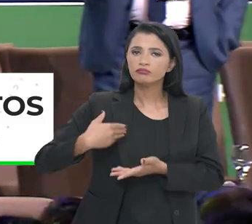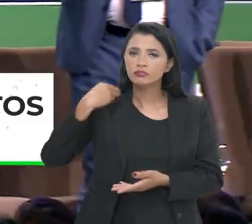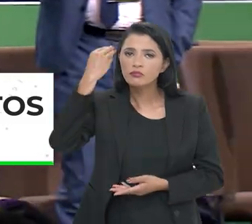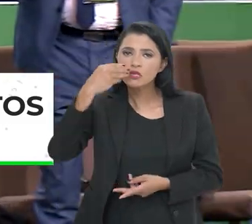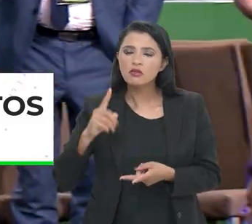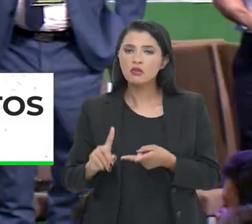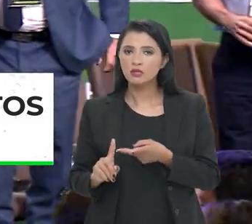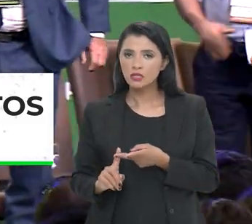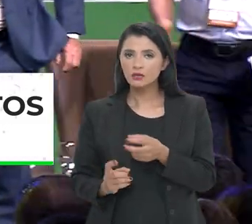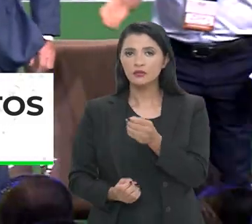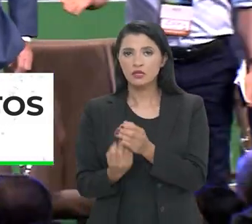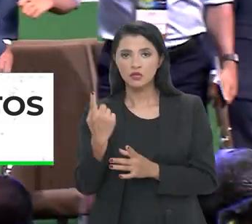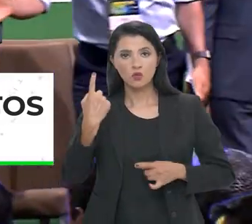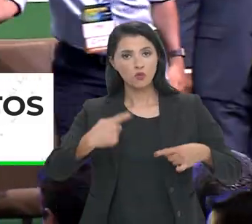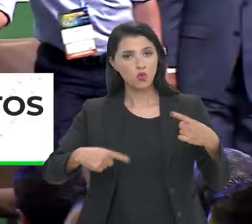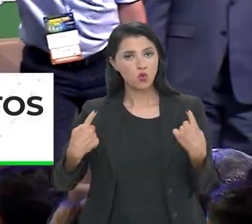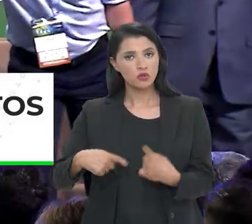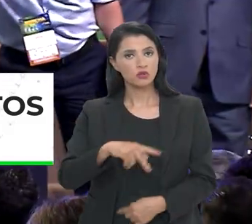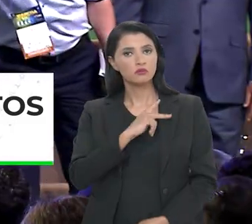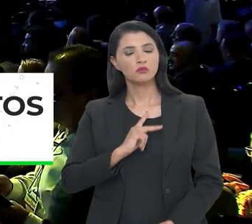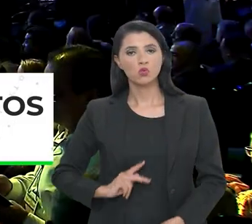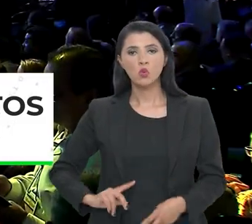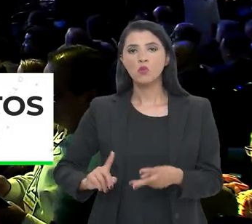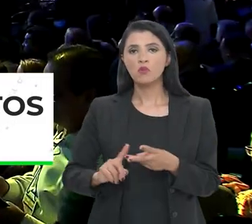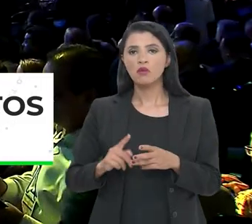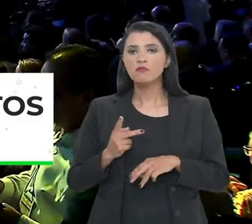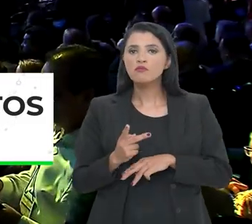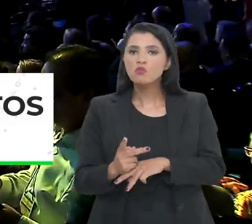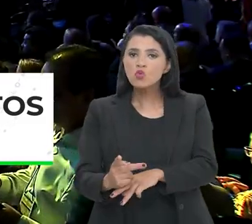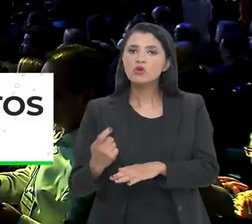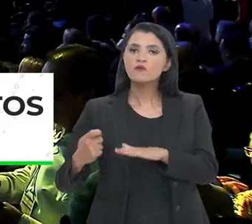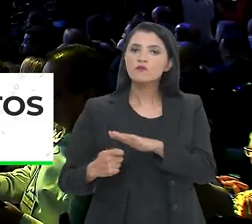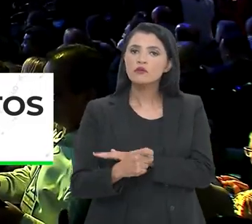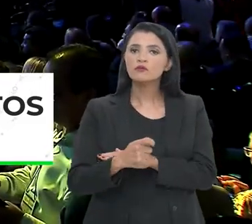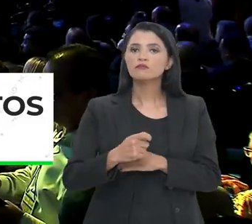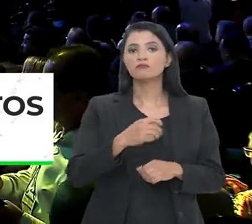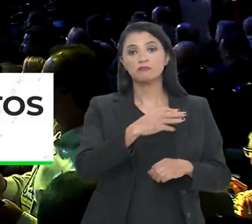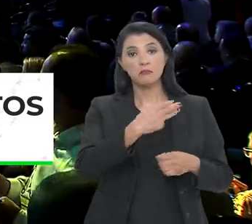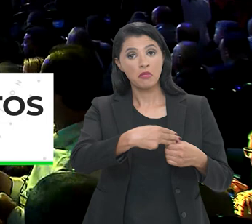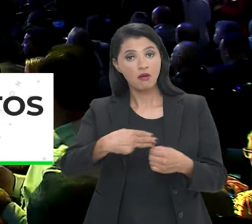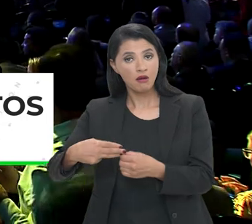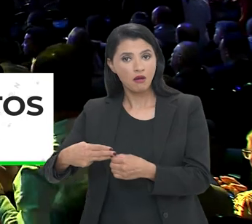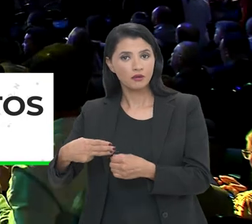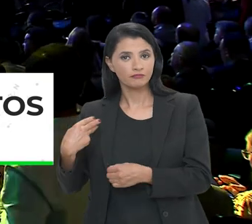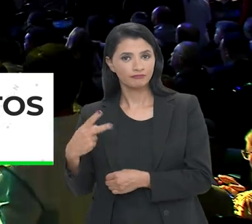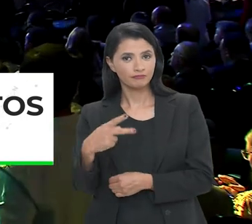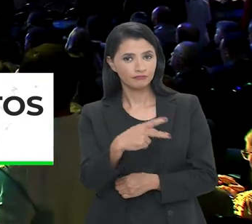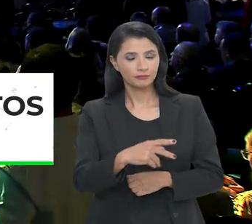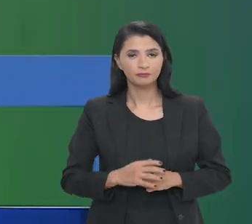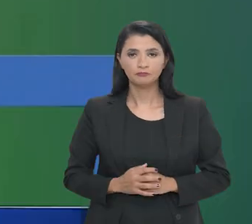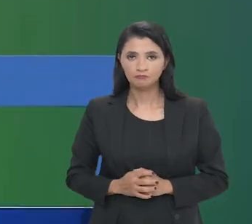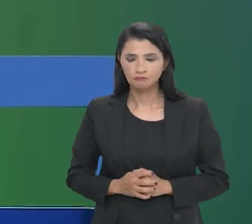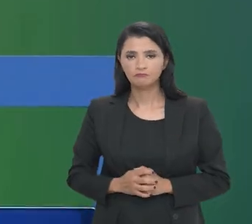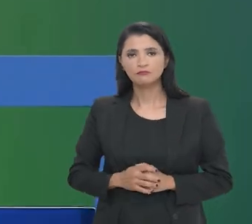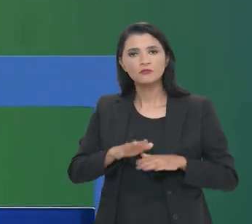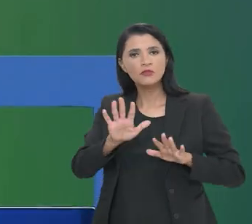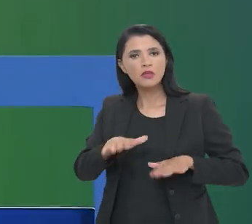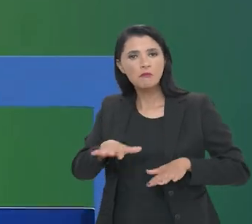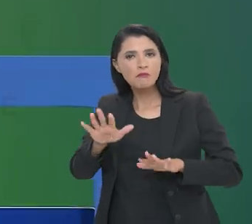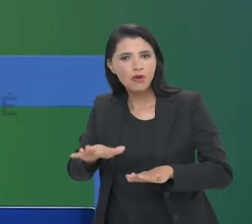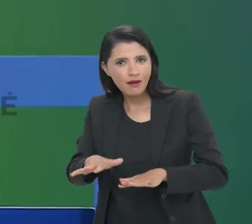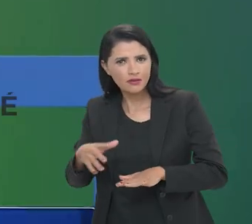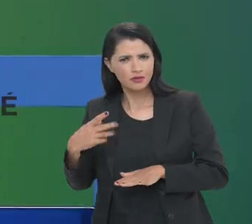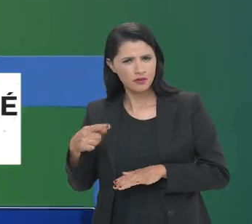intercâmbio de experiências, elaboração de políticas públicas e a busca por investimentos para os municípios. A